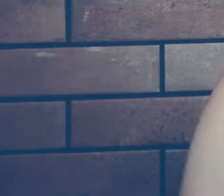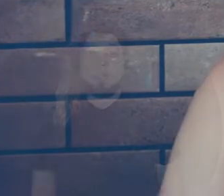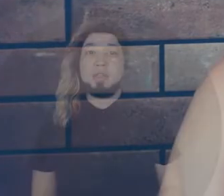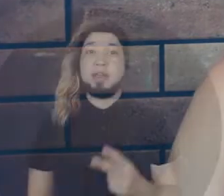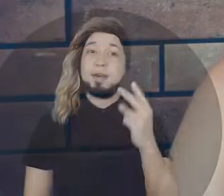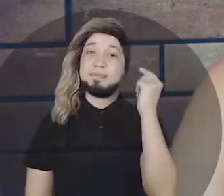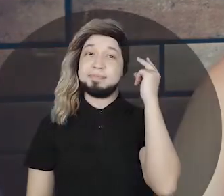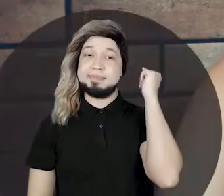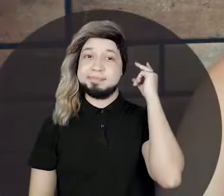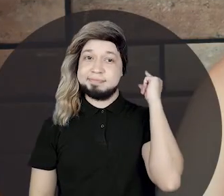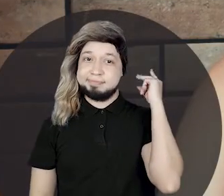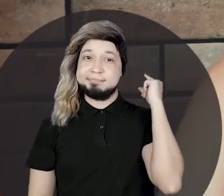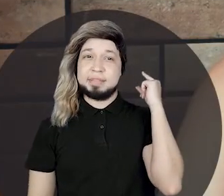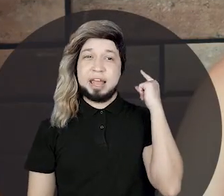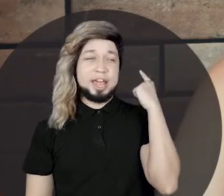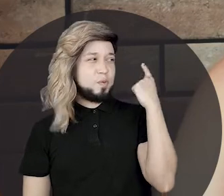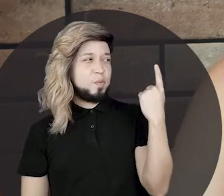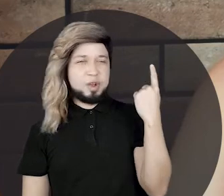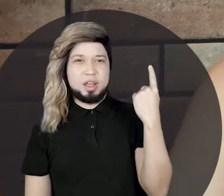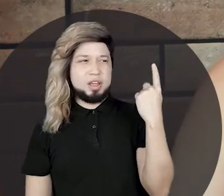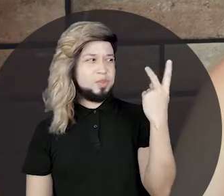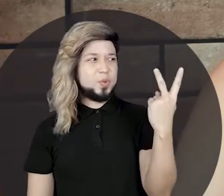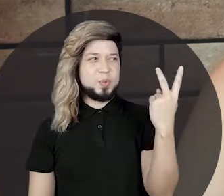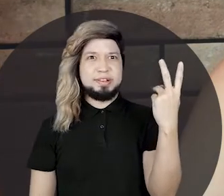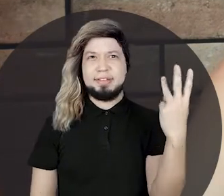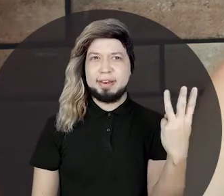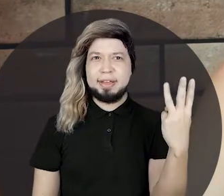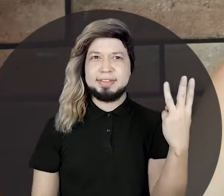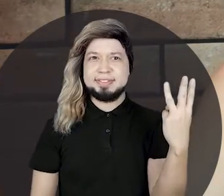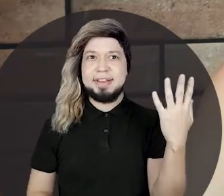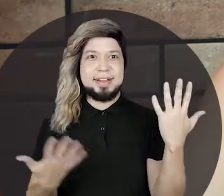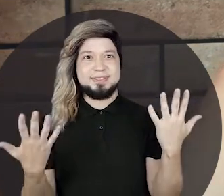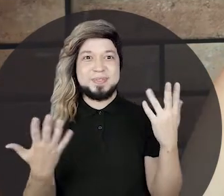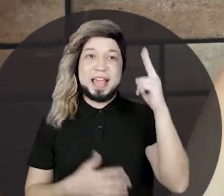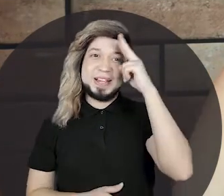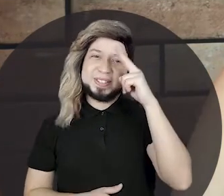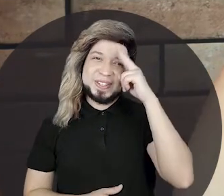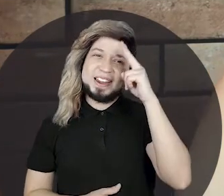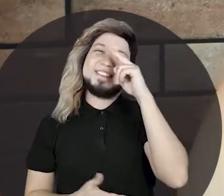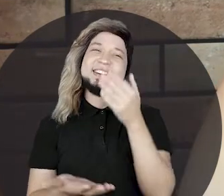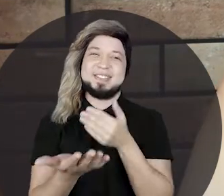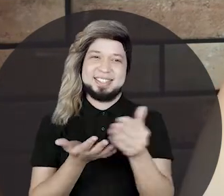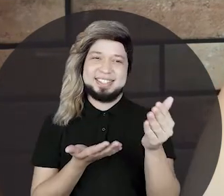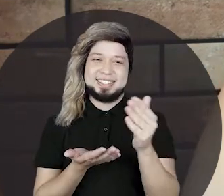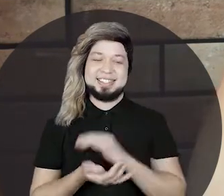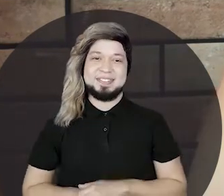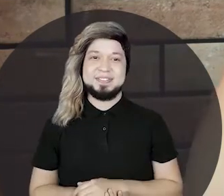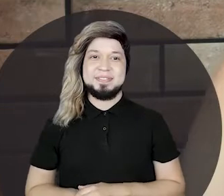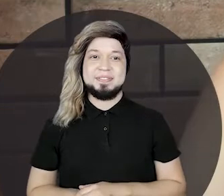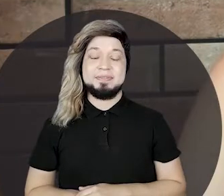Era uma vez, eram duas, eram três. E a história já vai começar.